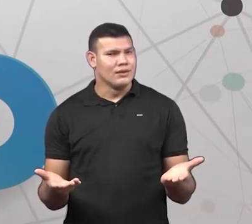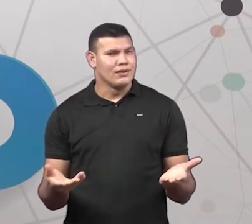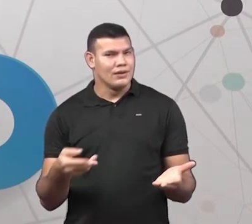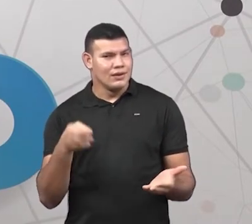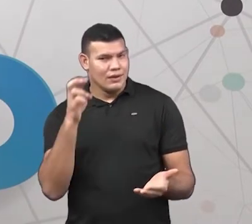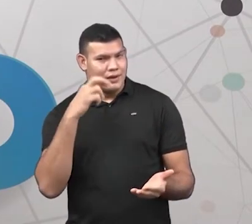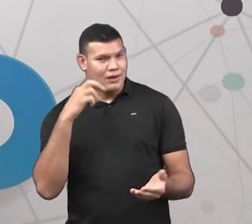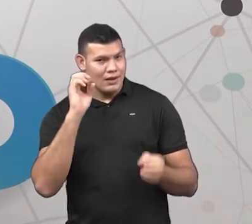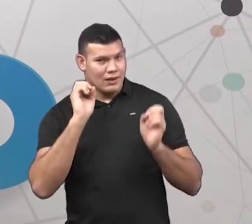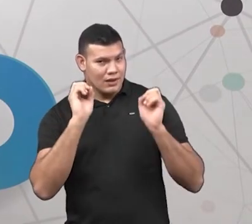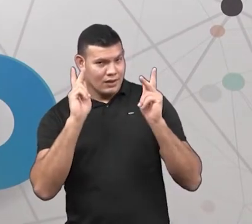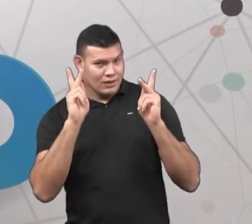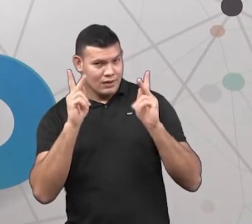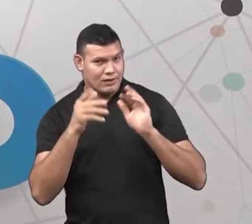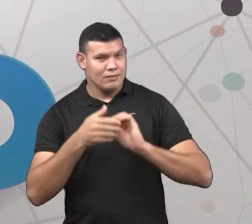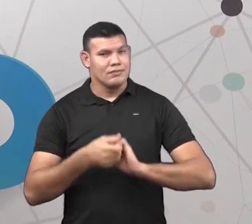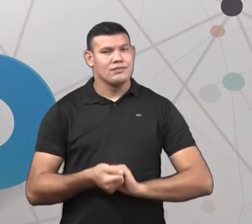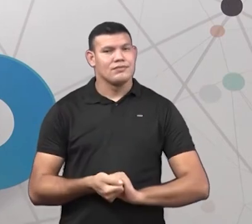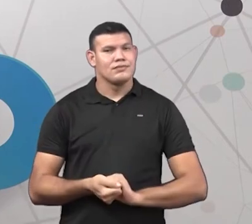Ok?